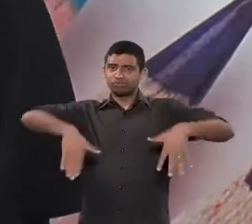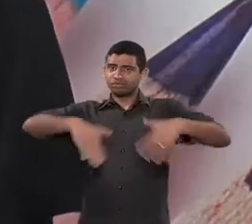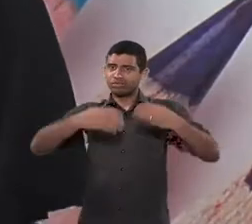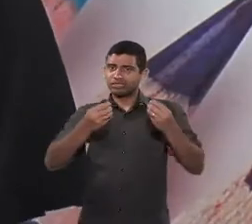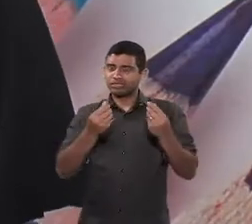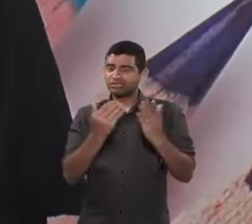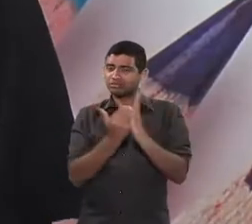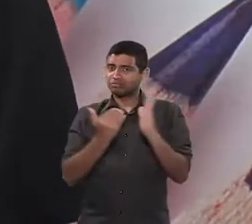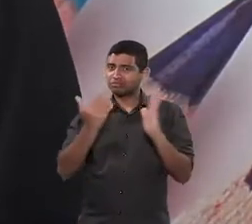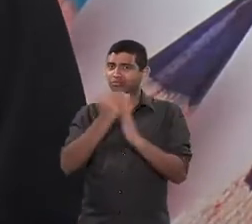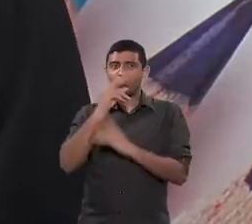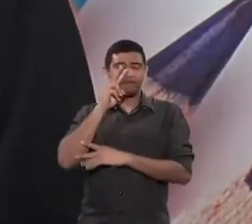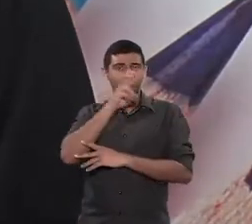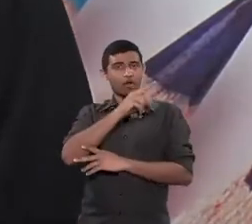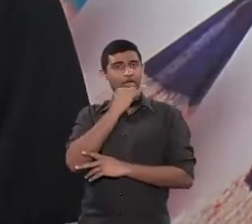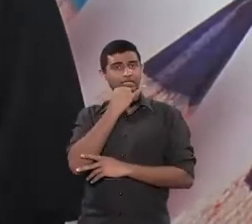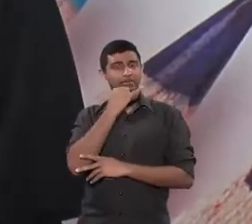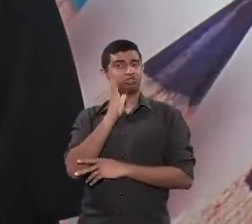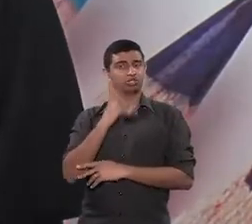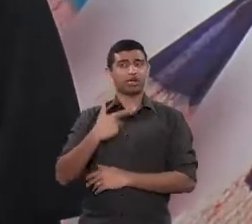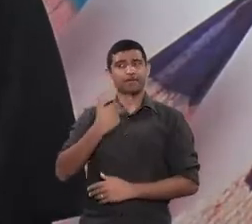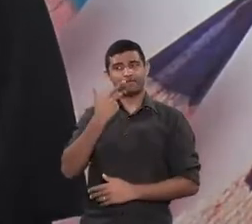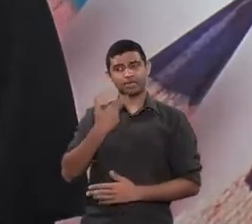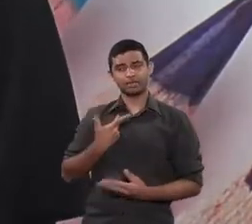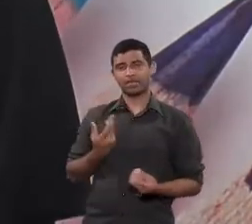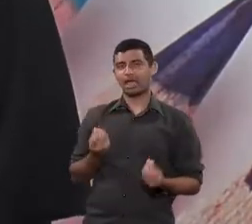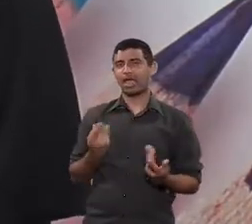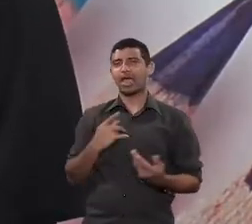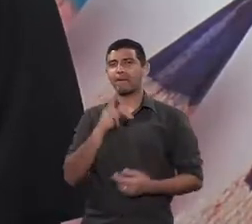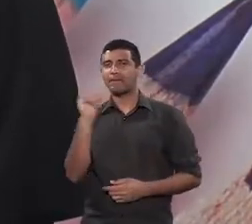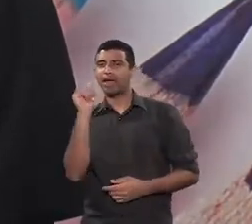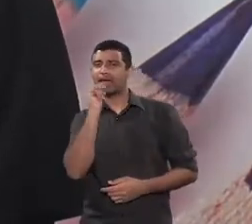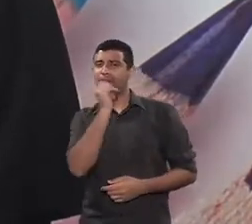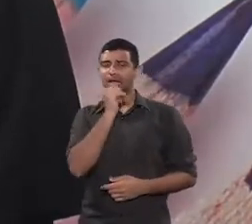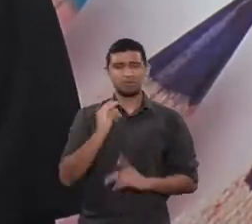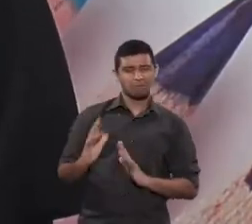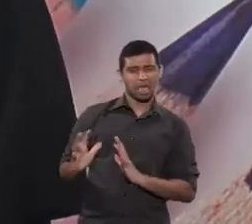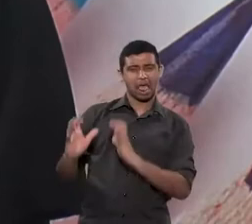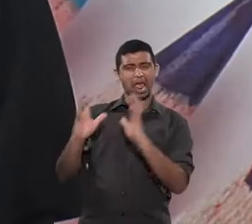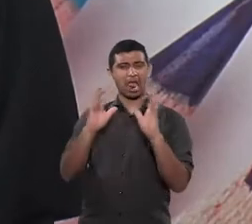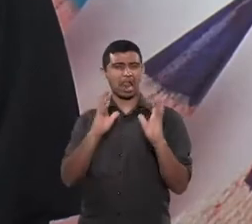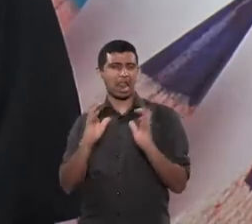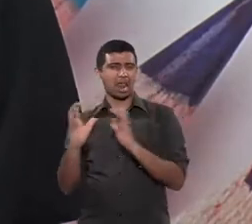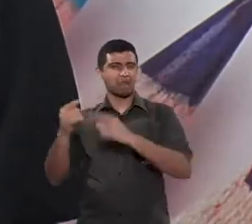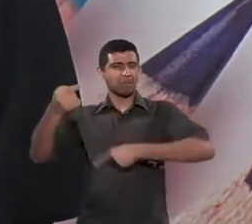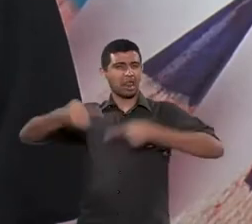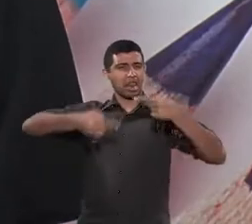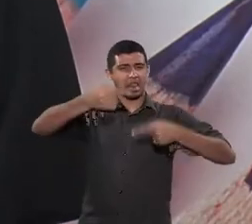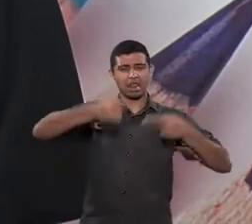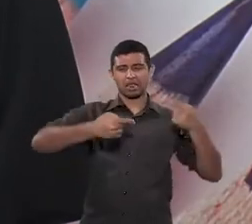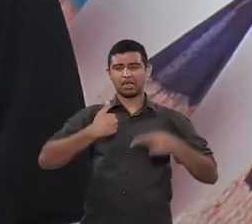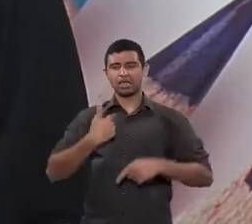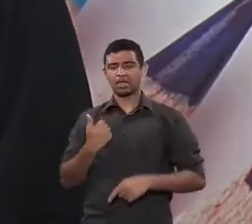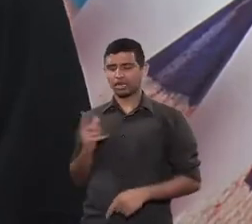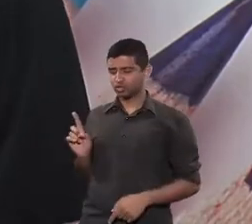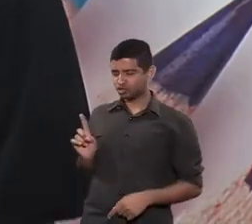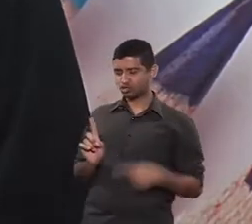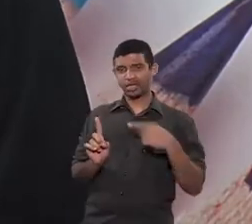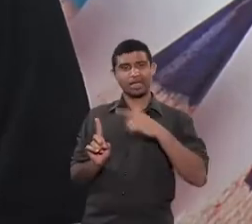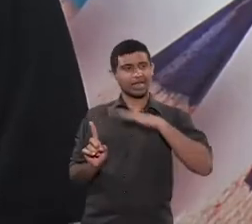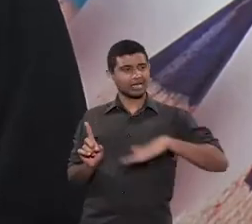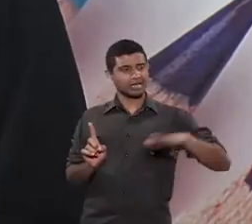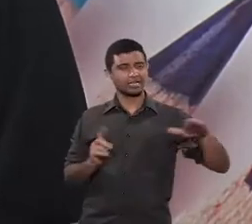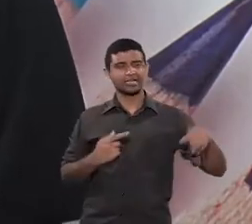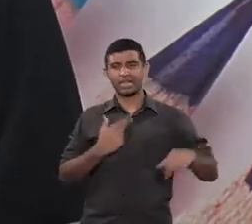isso cause um dano muito grande, que, por exemplo, eu já ouvi assim, ah, os pais estão brigando. E aí a criança chega, e um